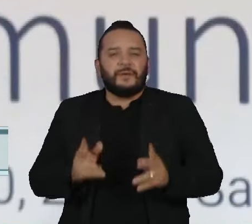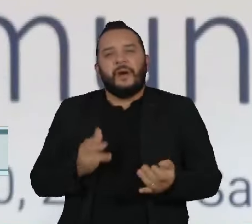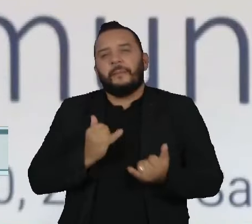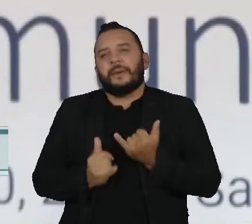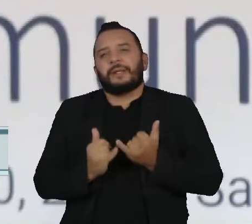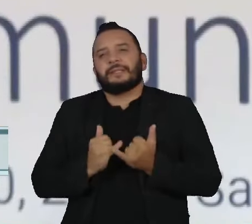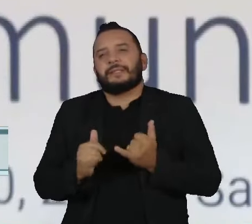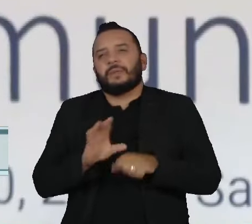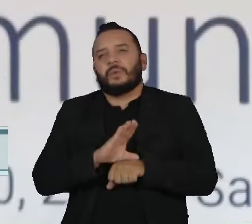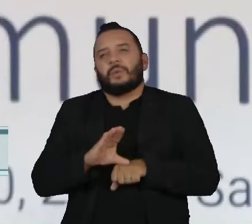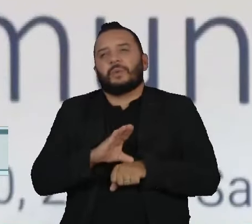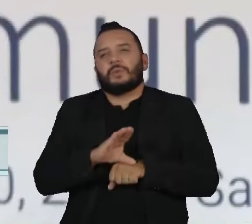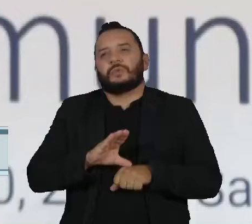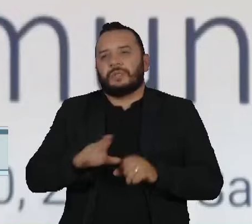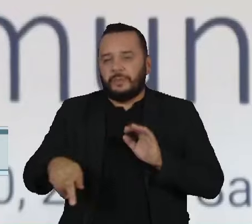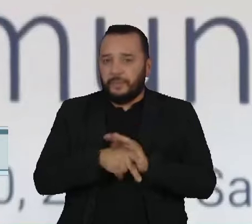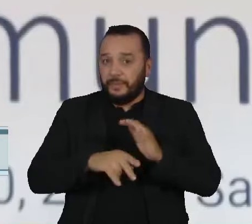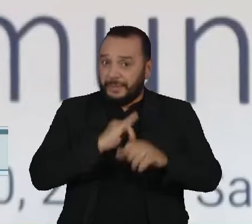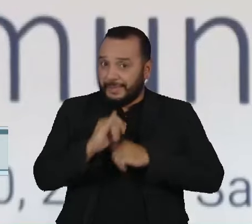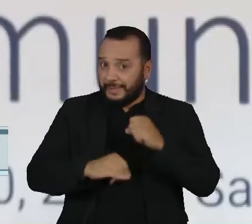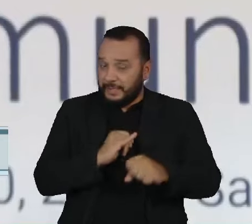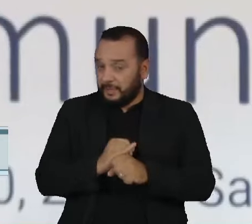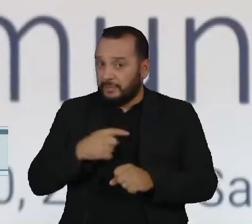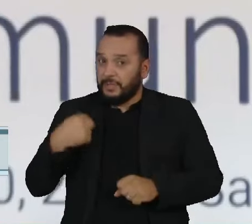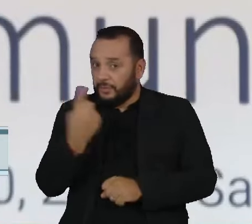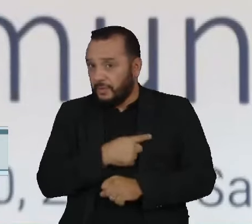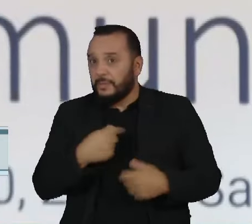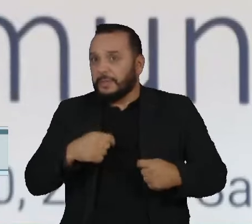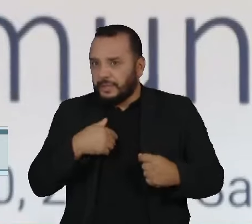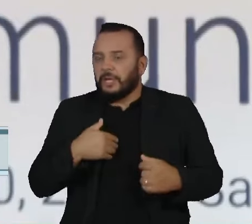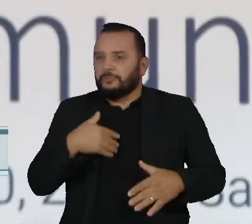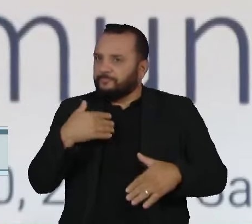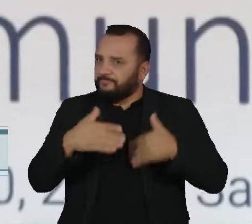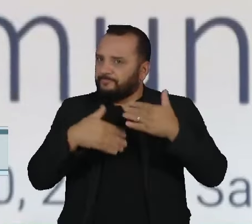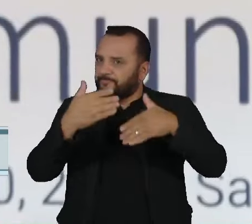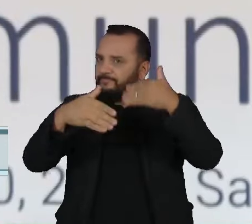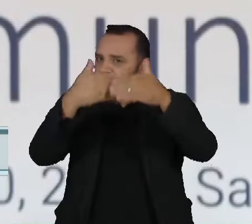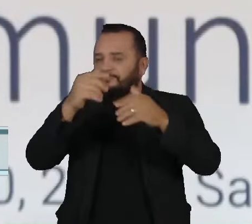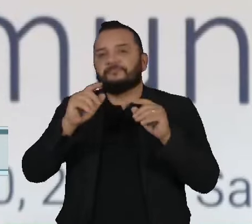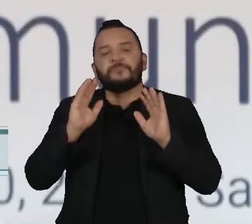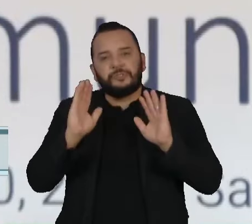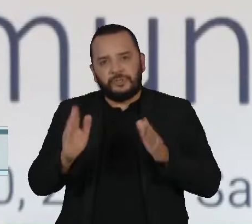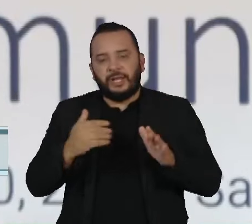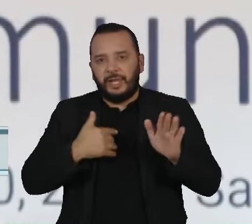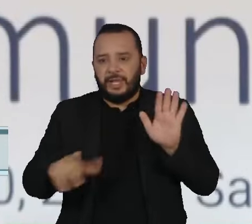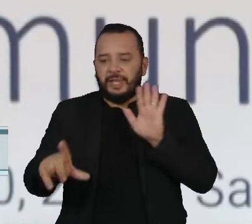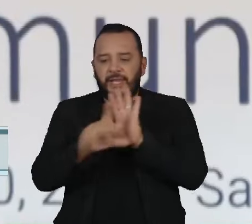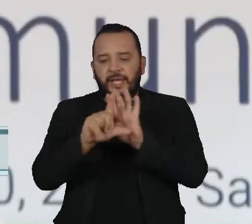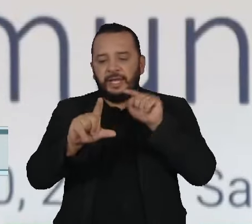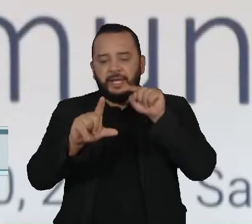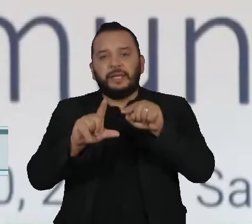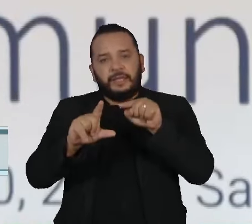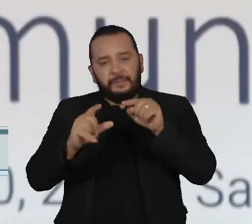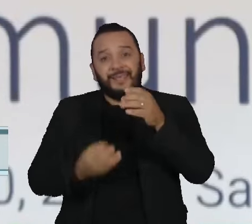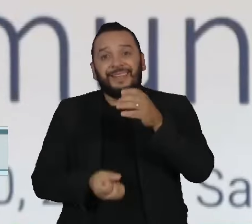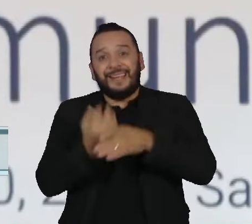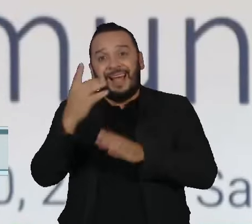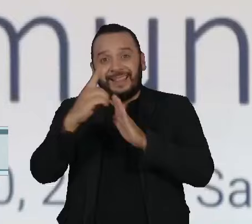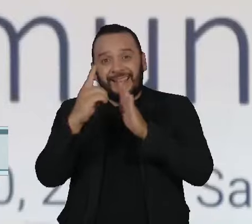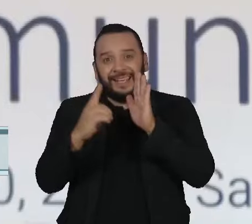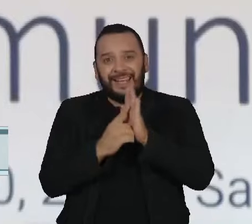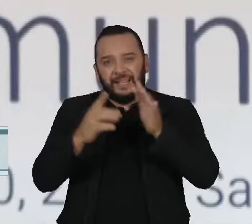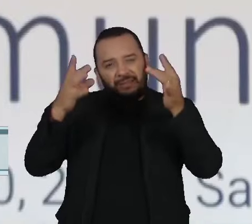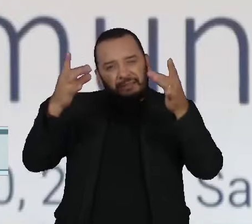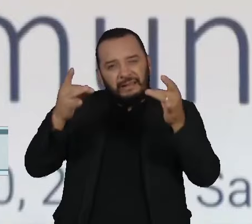mas que nós precisamos dar passos adiante no sentido de regulamentar esse marco civil para que ele tenha sua eficácia na